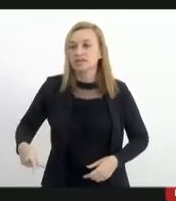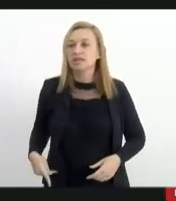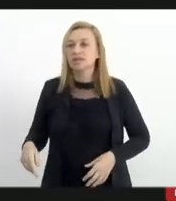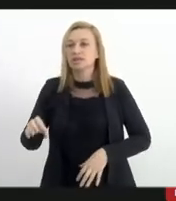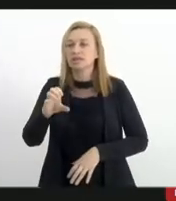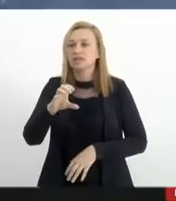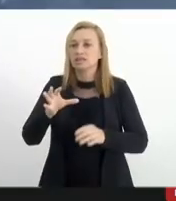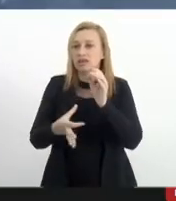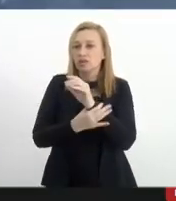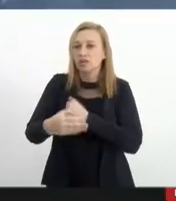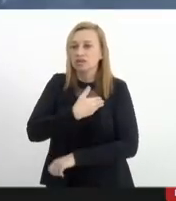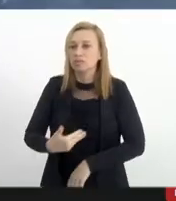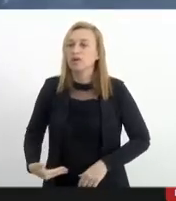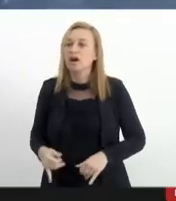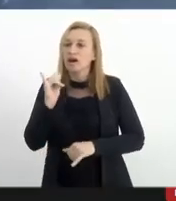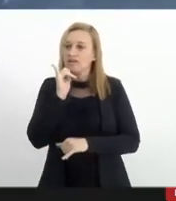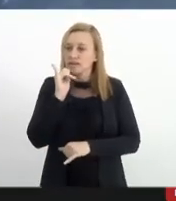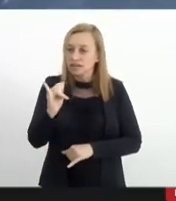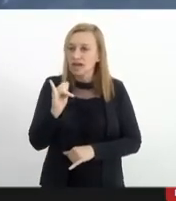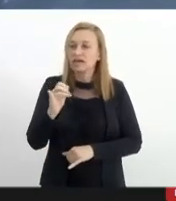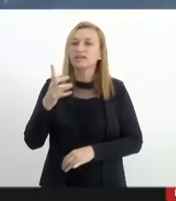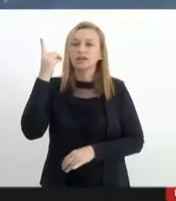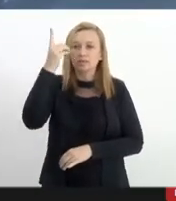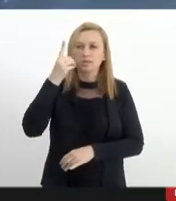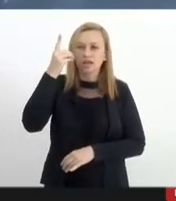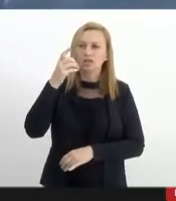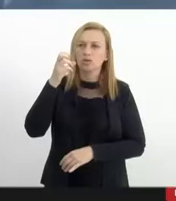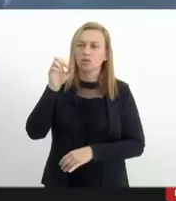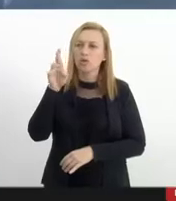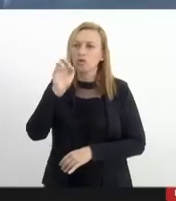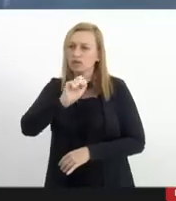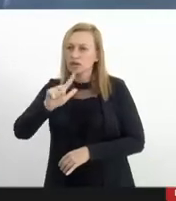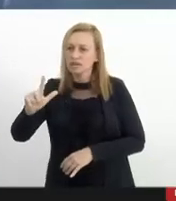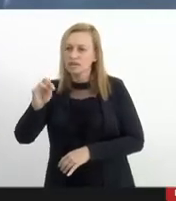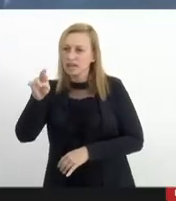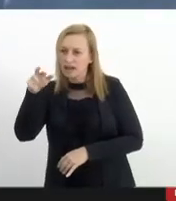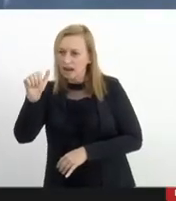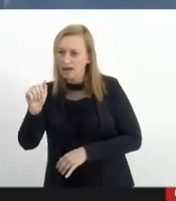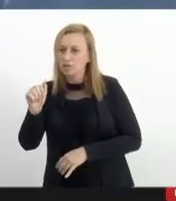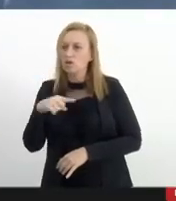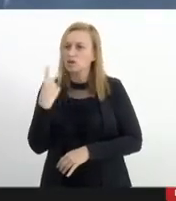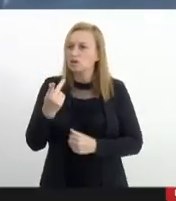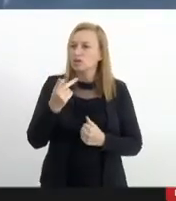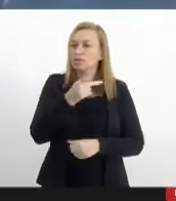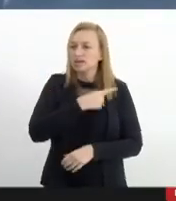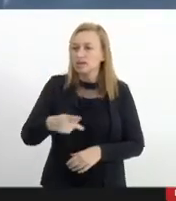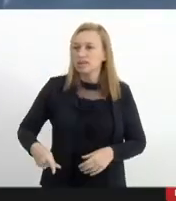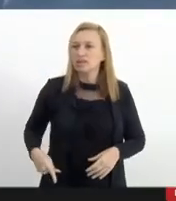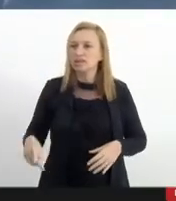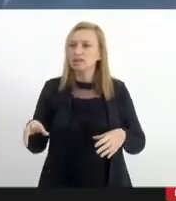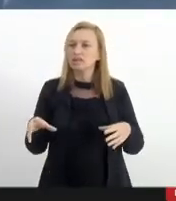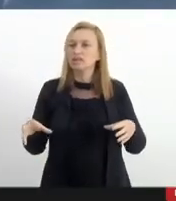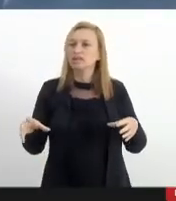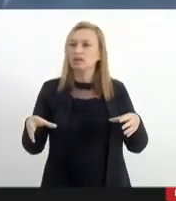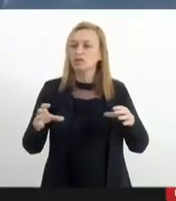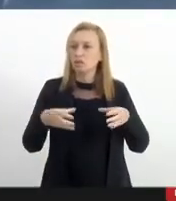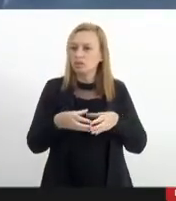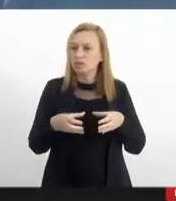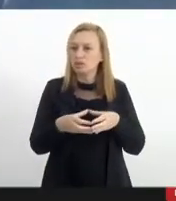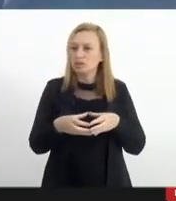Aproveito para avisar, deputado Coronel Salema, que o nosso presidente da comissão, o delegado Carlos Augusto, está com